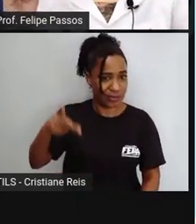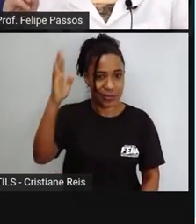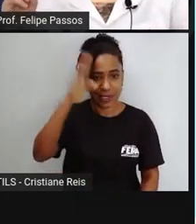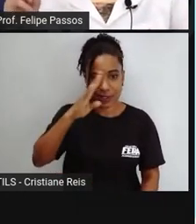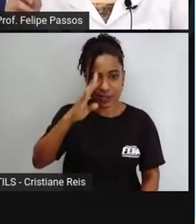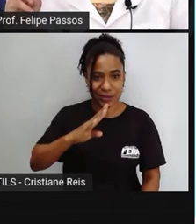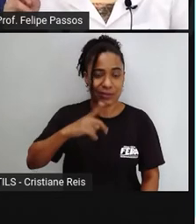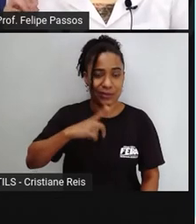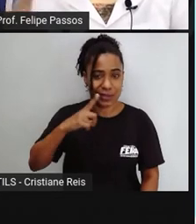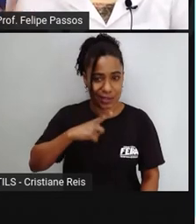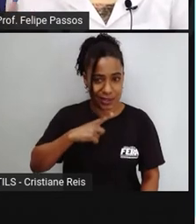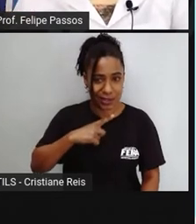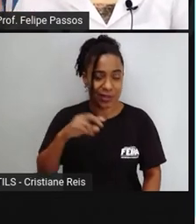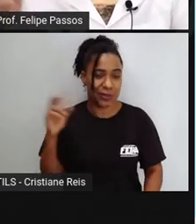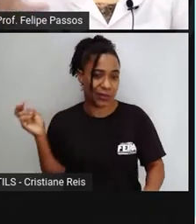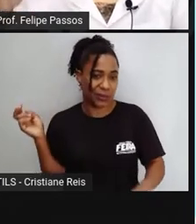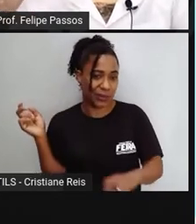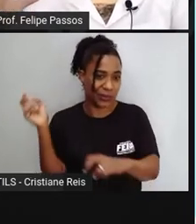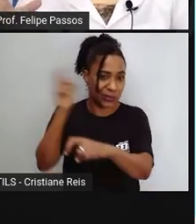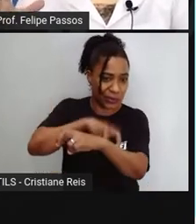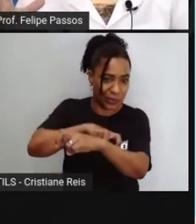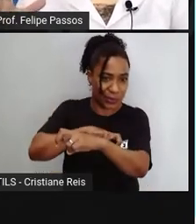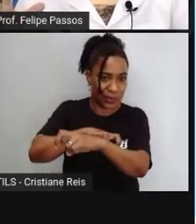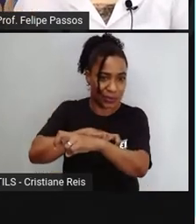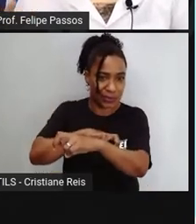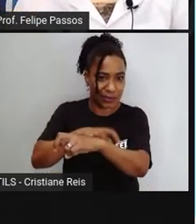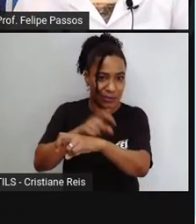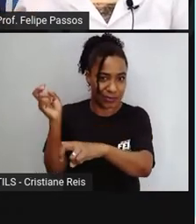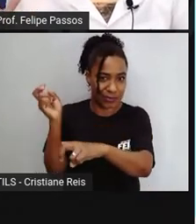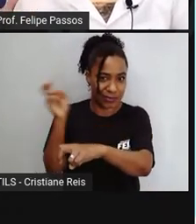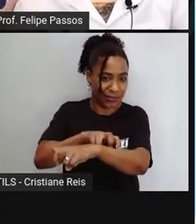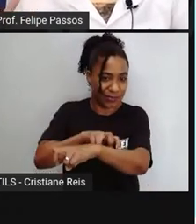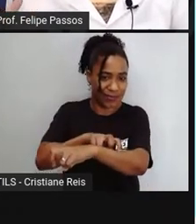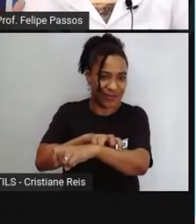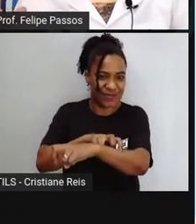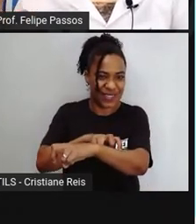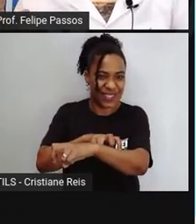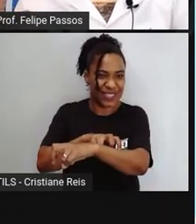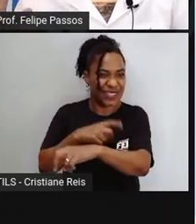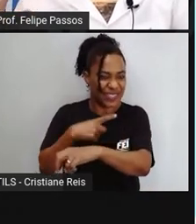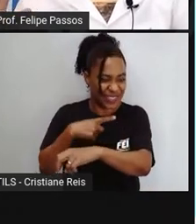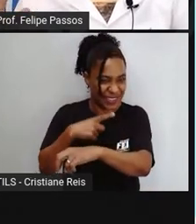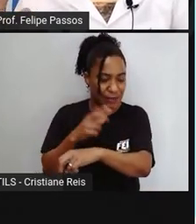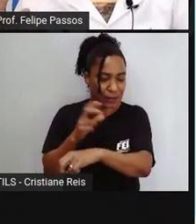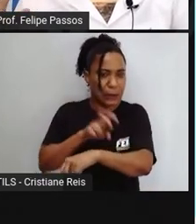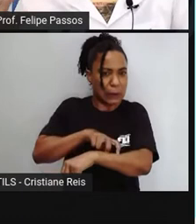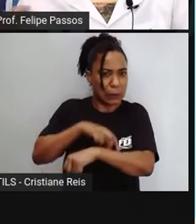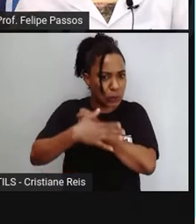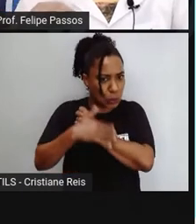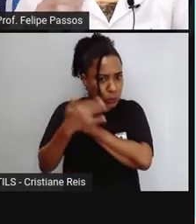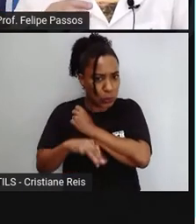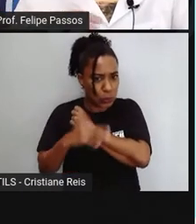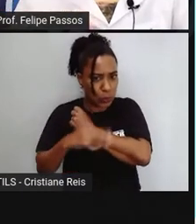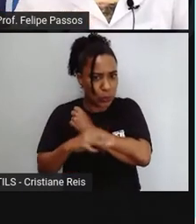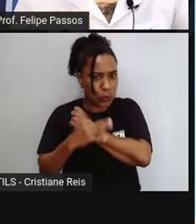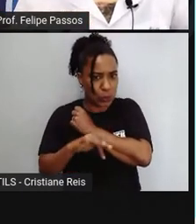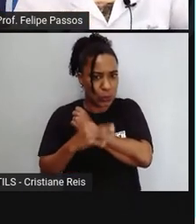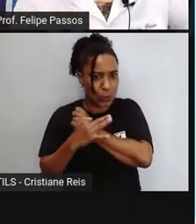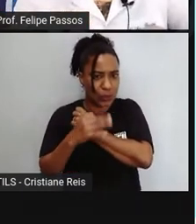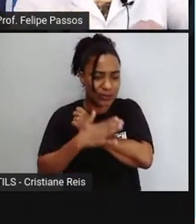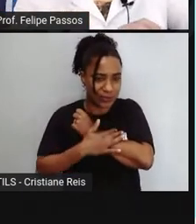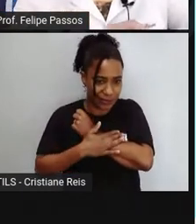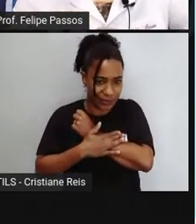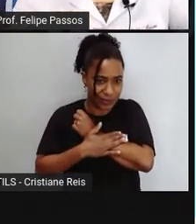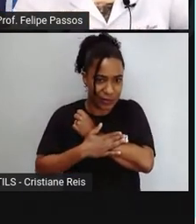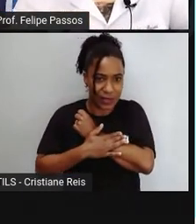até sabe que foi picada, né? Porque ela sente aquela porrada, aquela pancada, no local onde ela foi picada. E imediatamente o